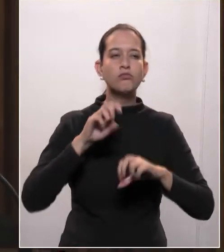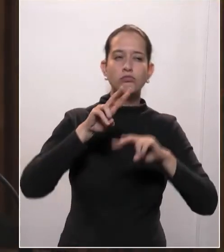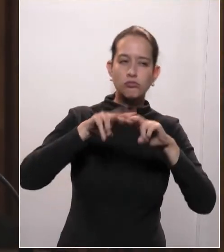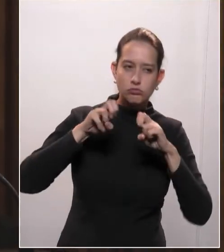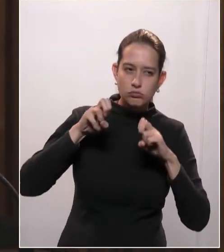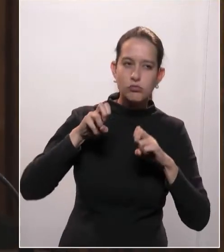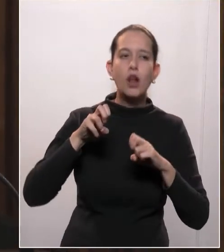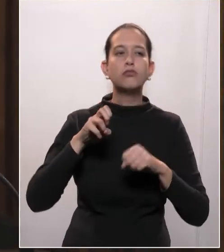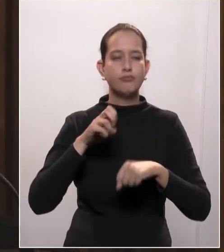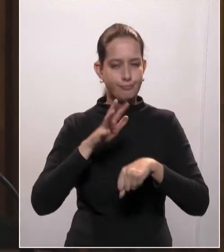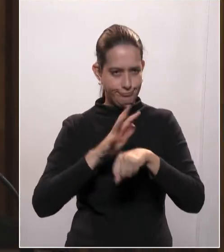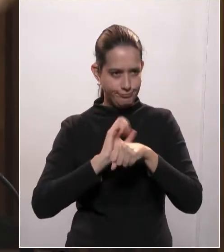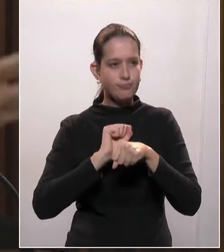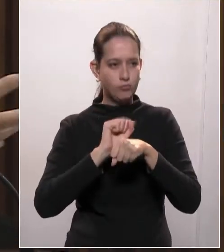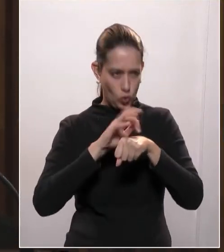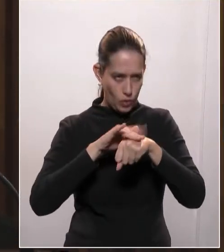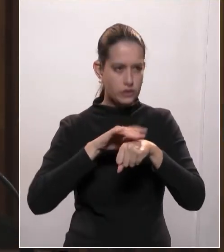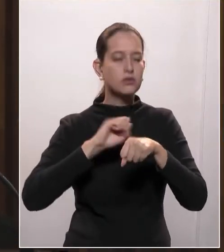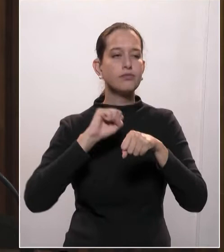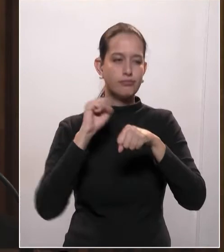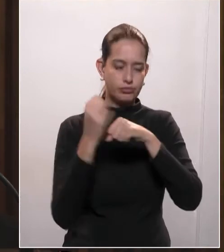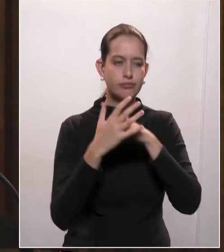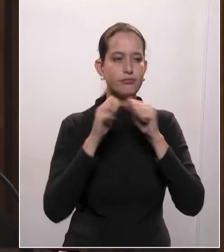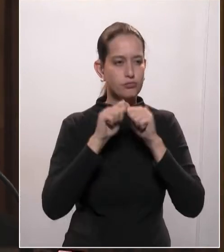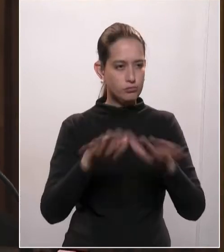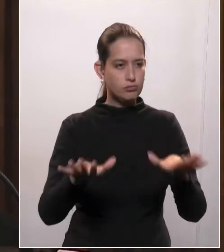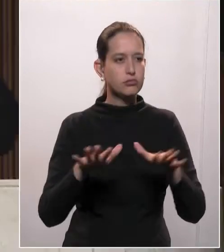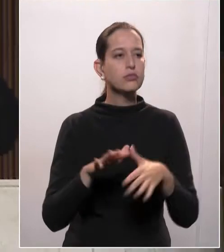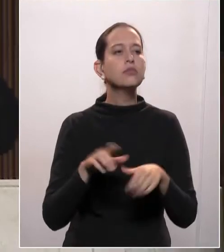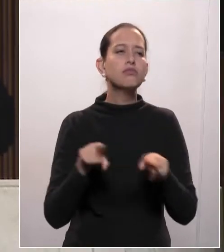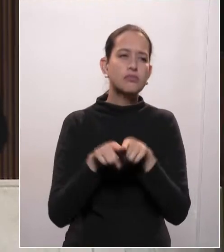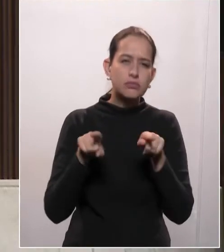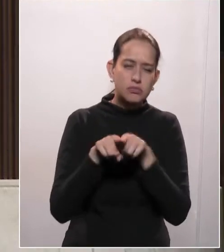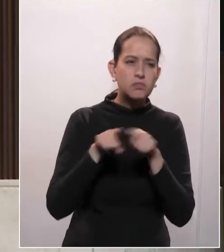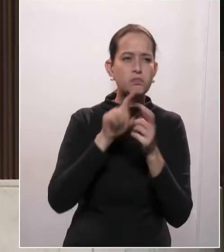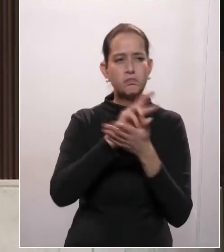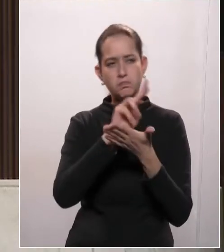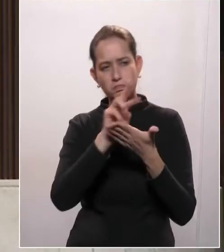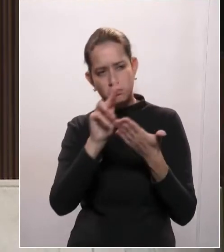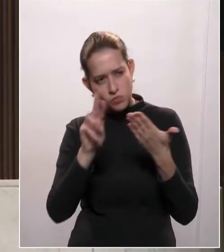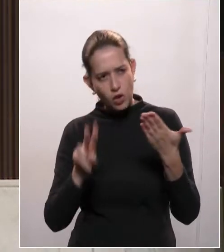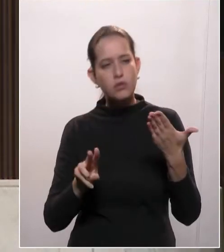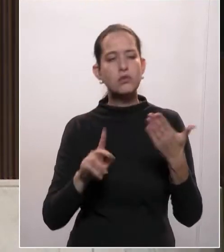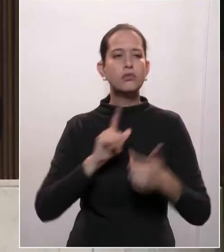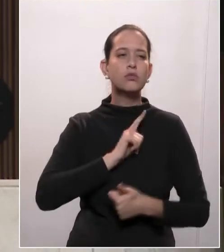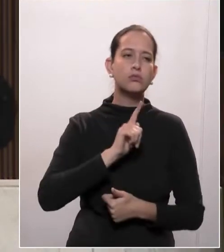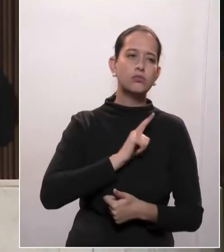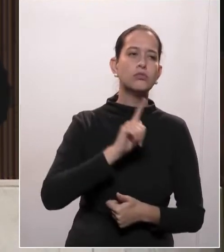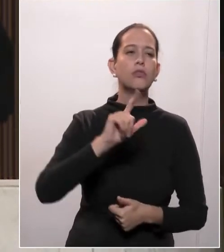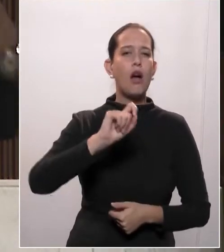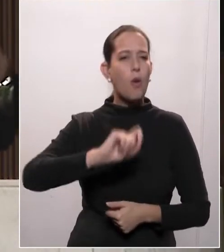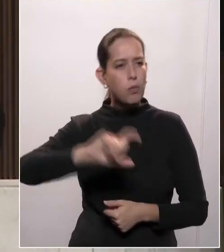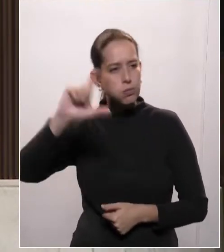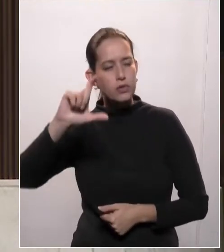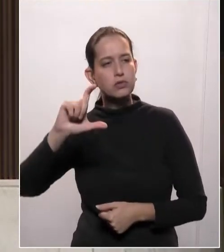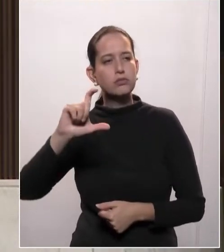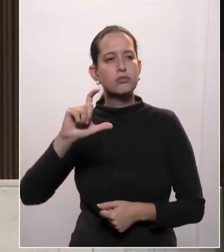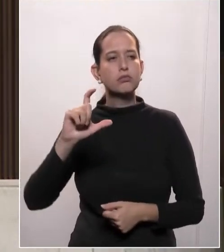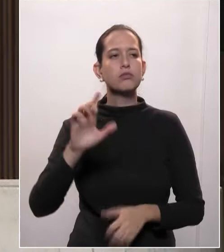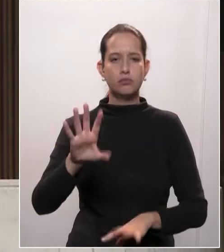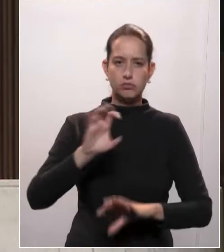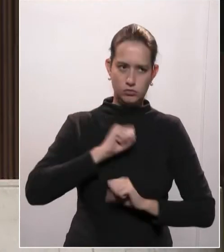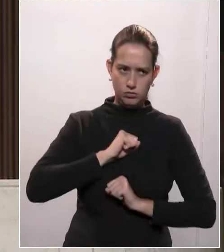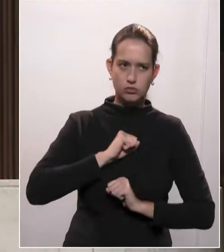episódios. O aumento do contágio do